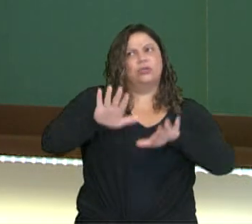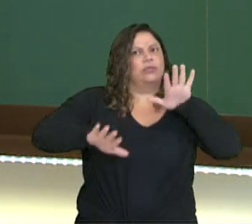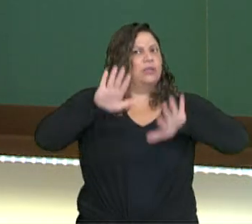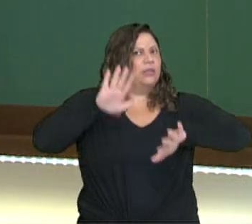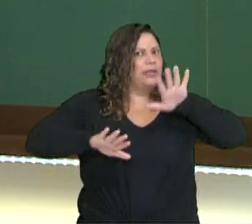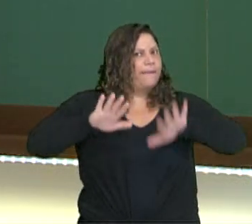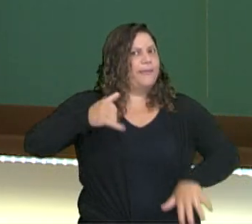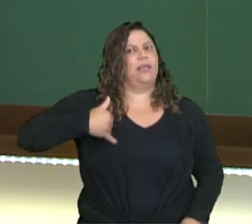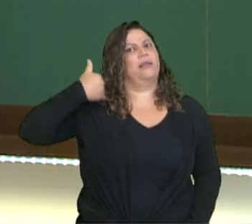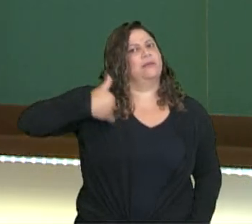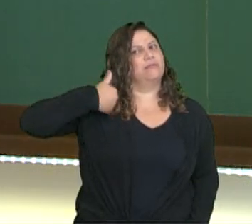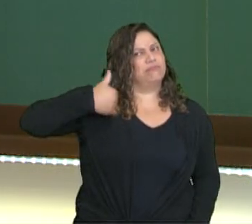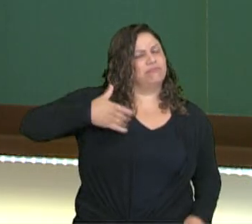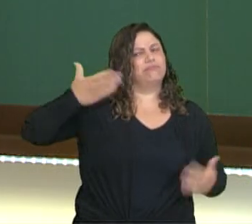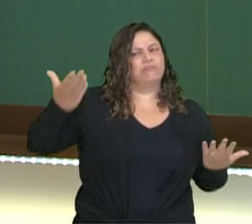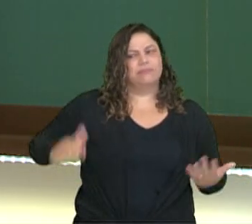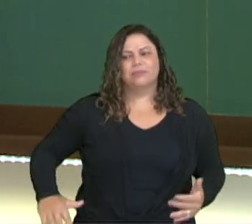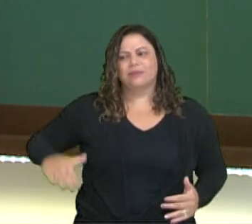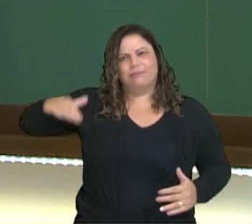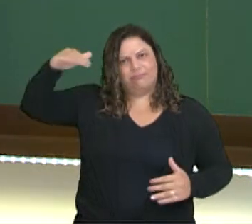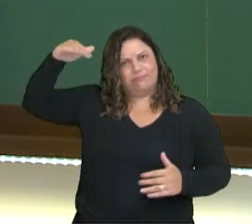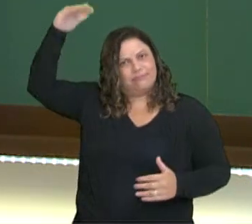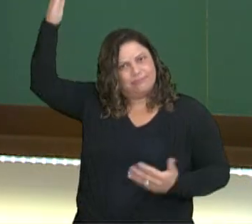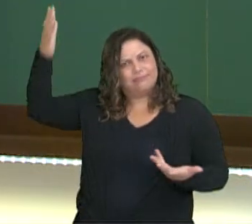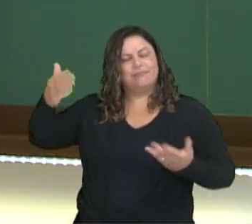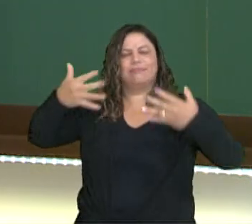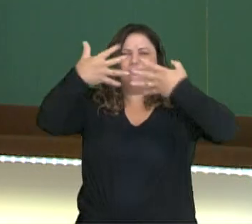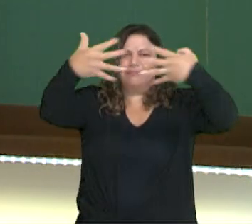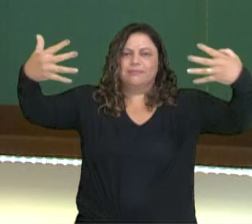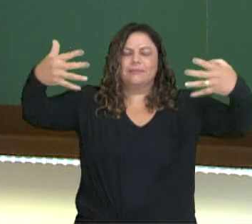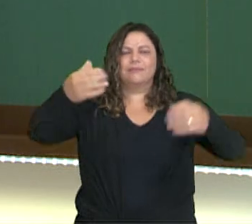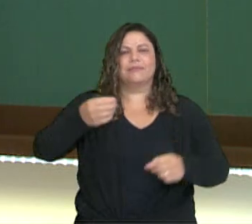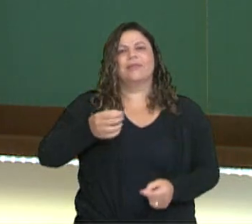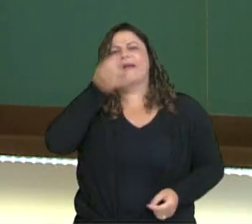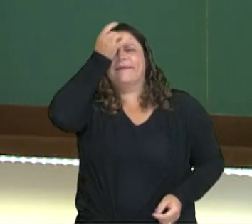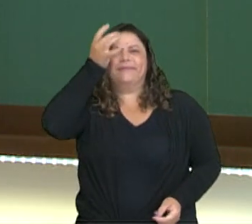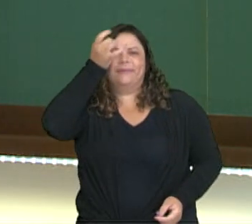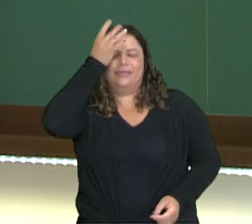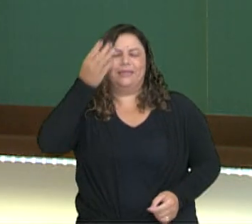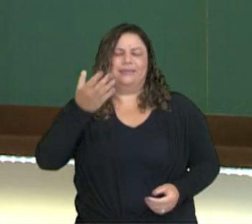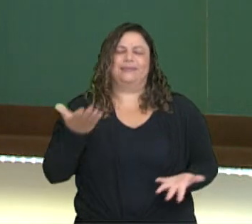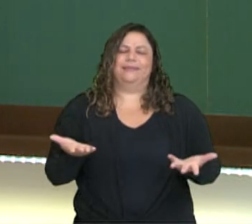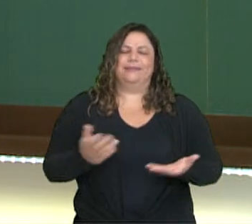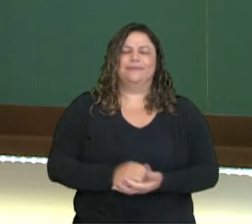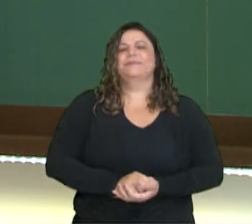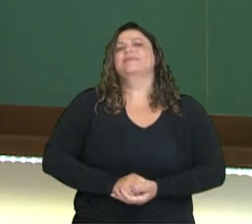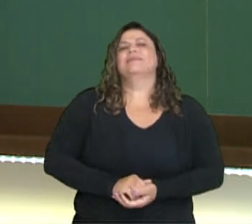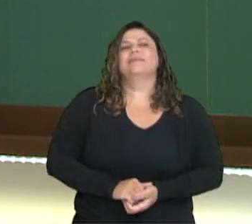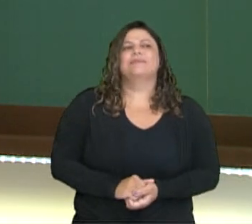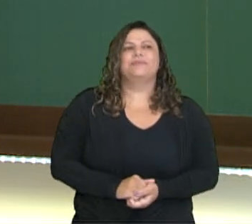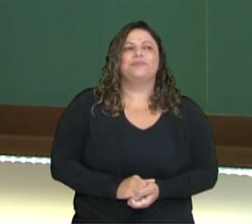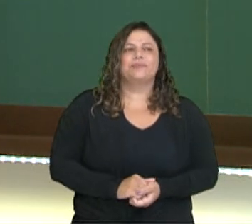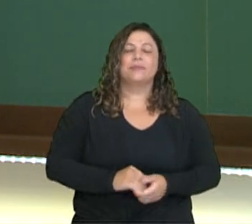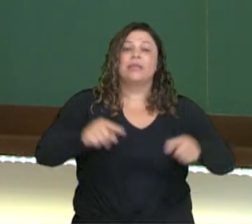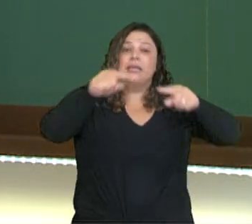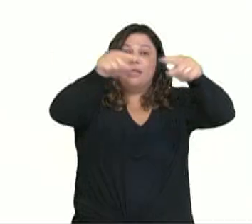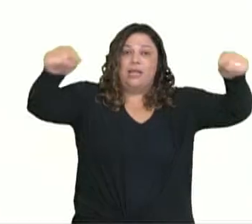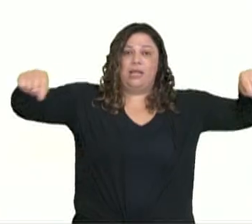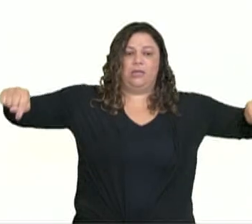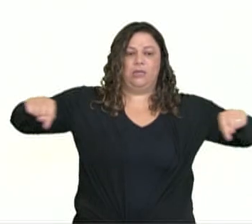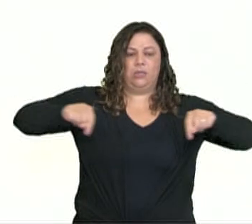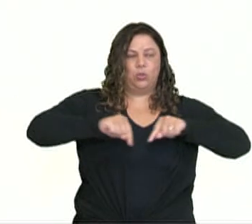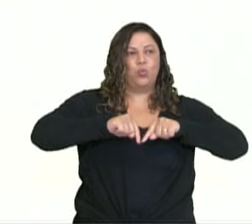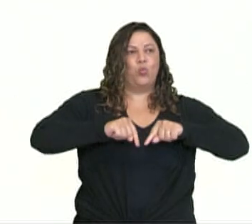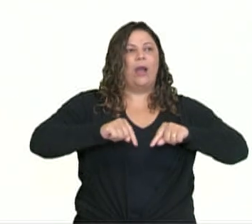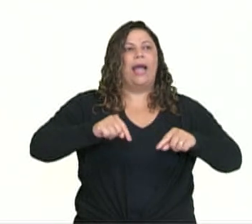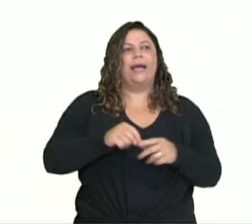etária vai ser a altura da rede, para que facilite o desempenho desses atletas. A quadra então, ela